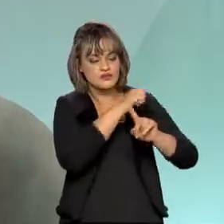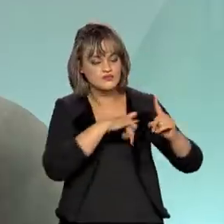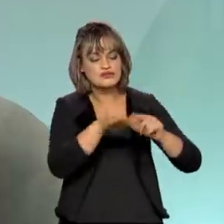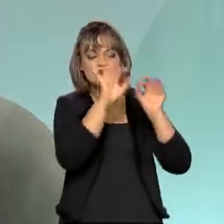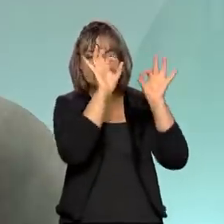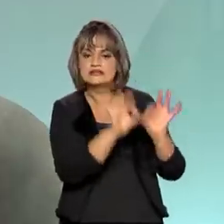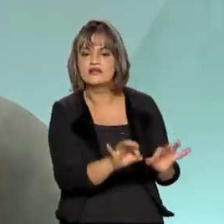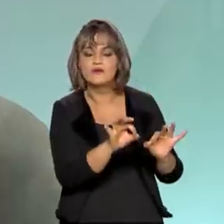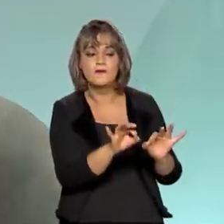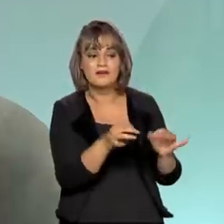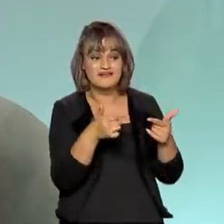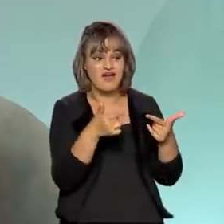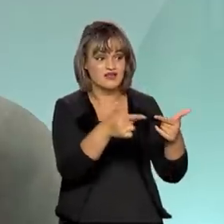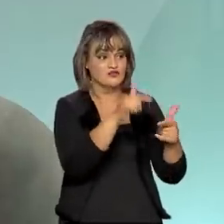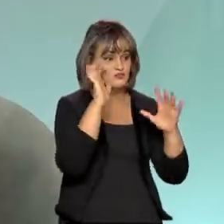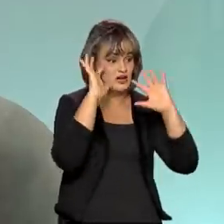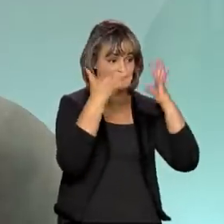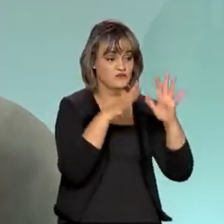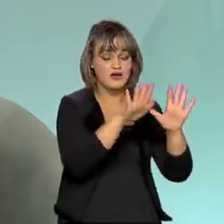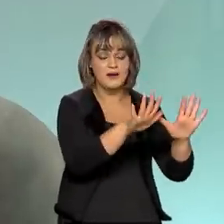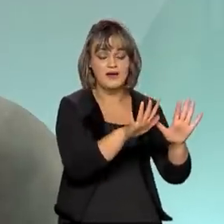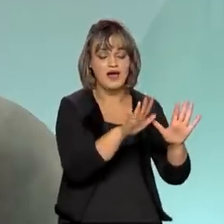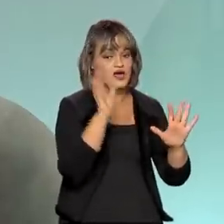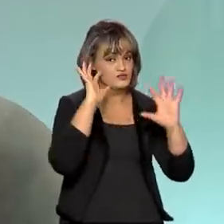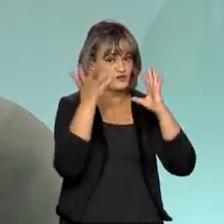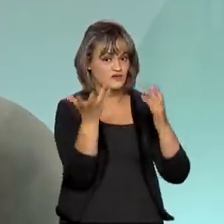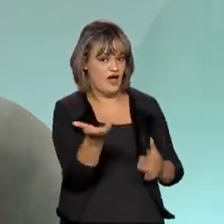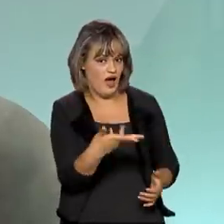pudessem ser tomadas de forma célebre,